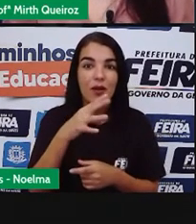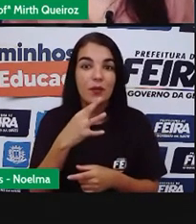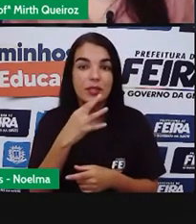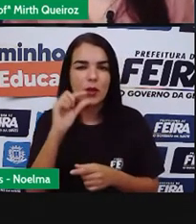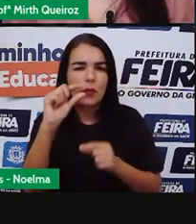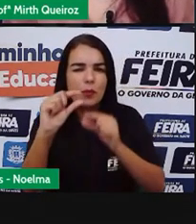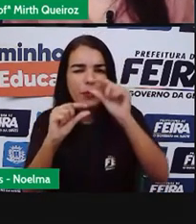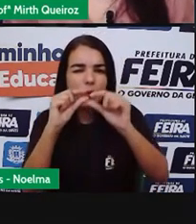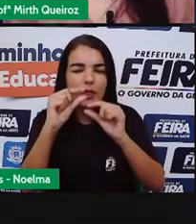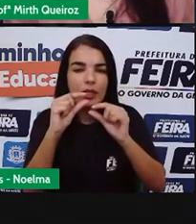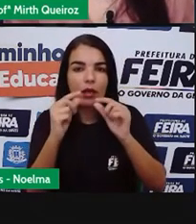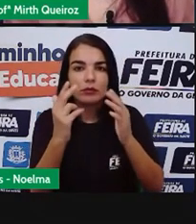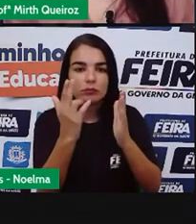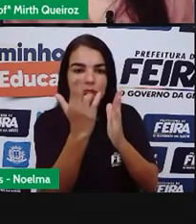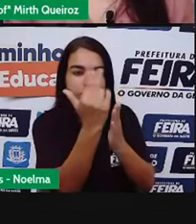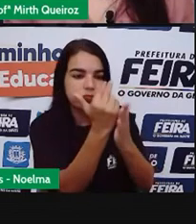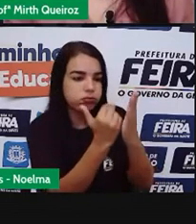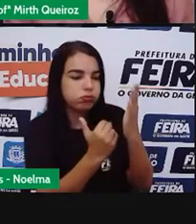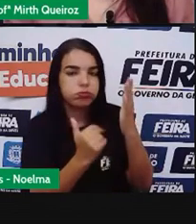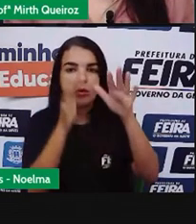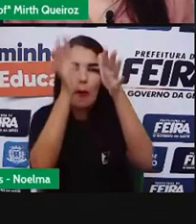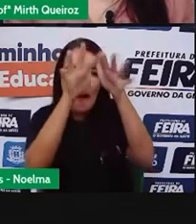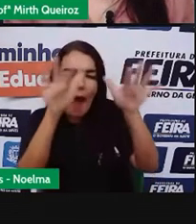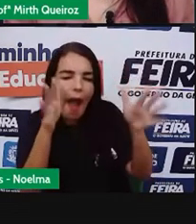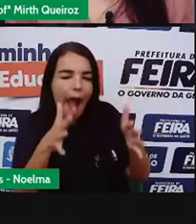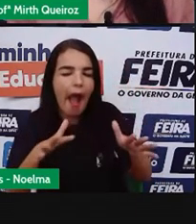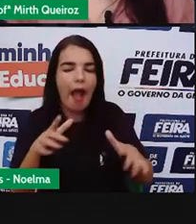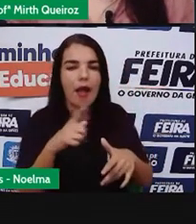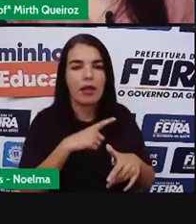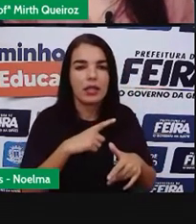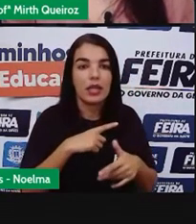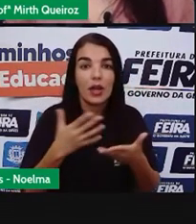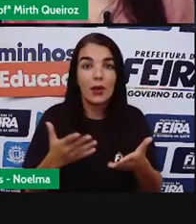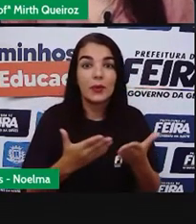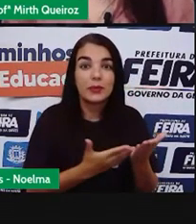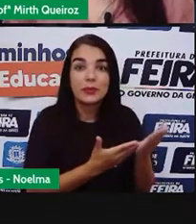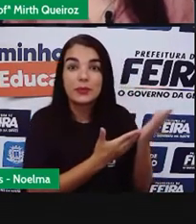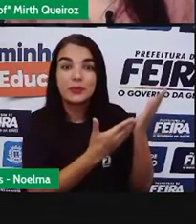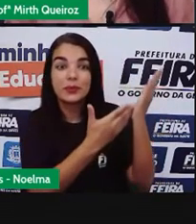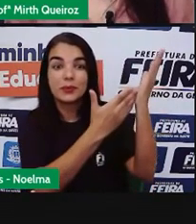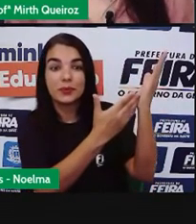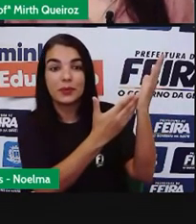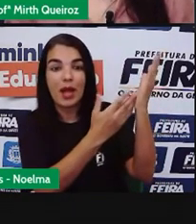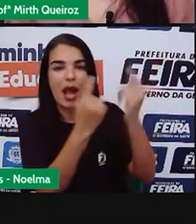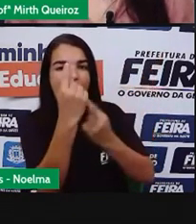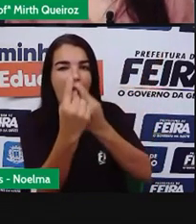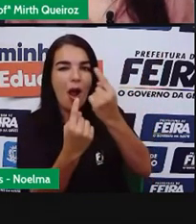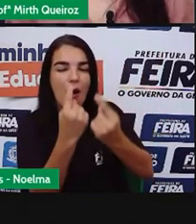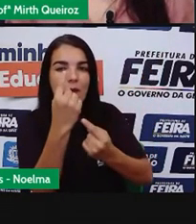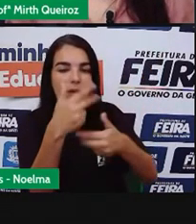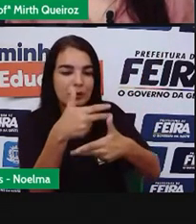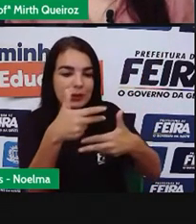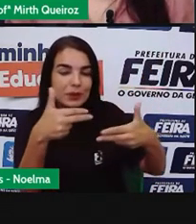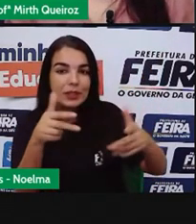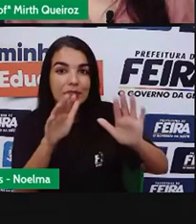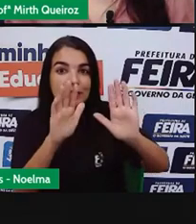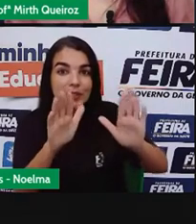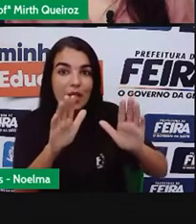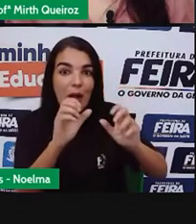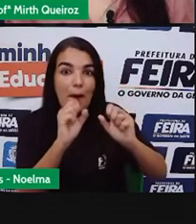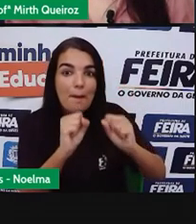Das obras de arte dele Que representam Cada uma delas Para ele E eu trouxe aqui Para vocês Algumas das imagens Que foram